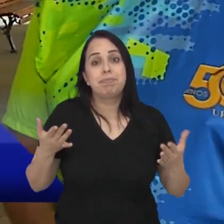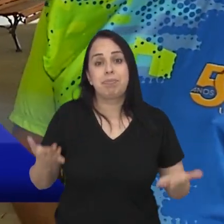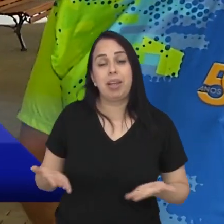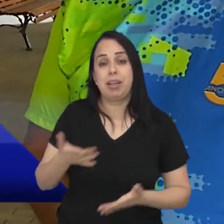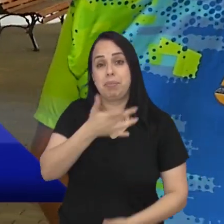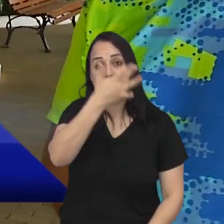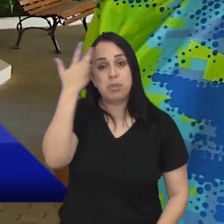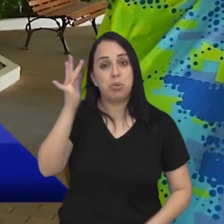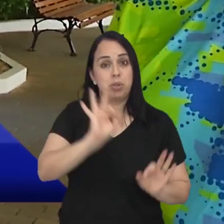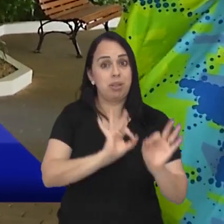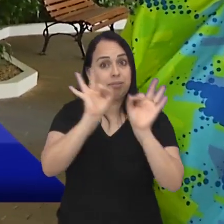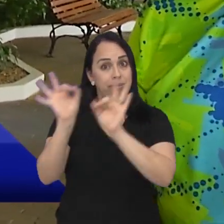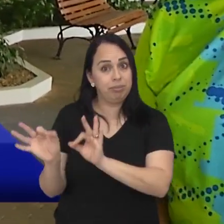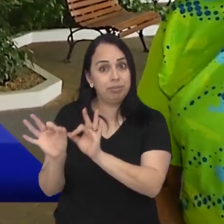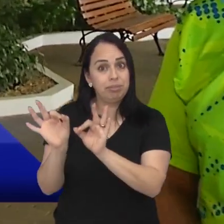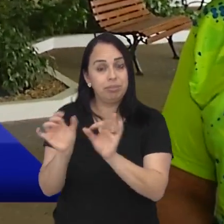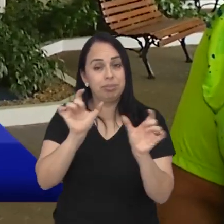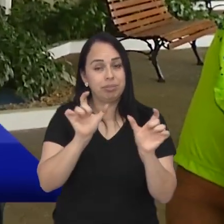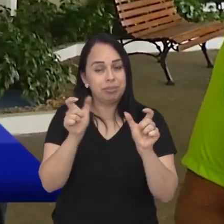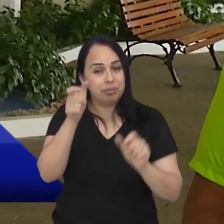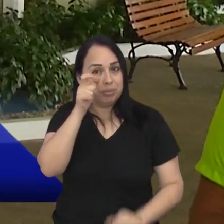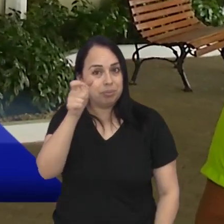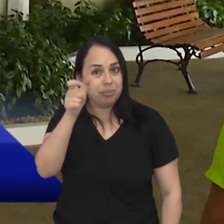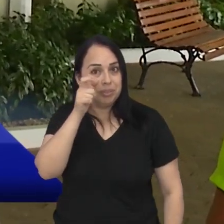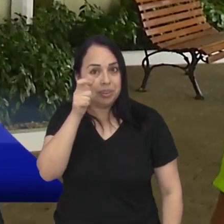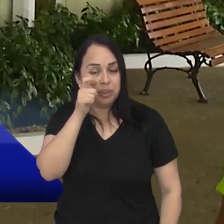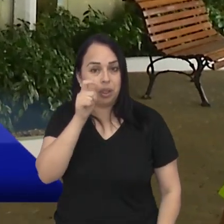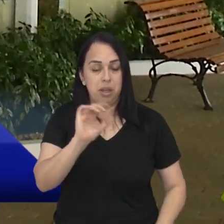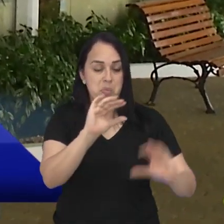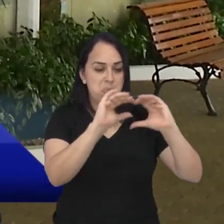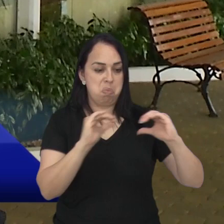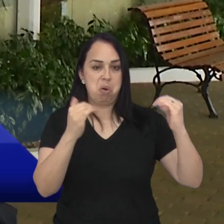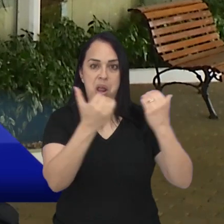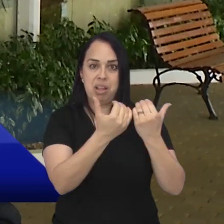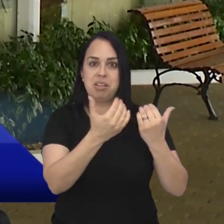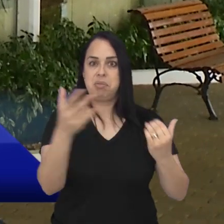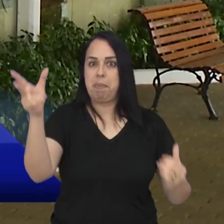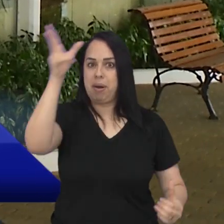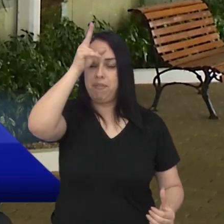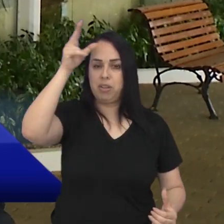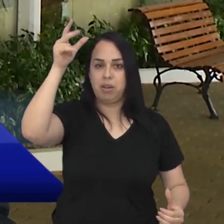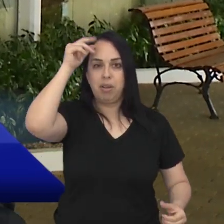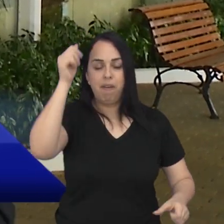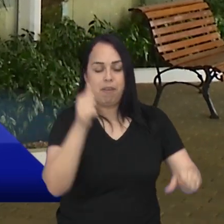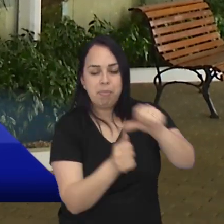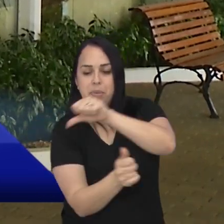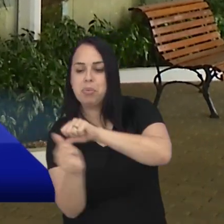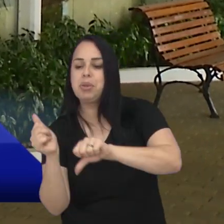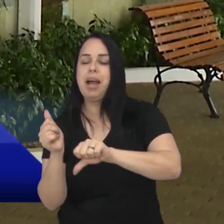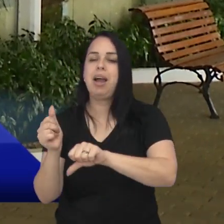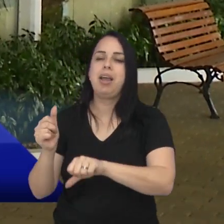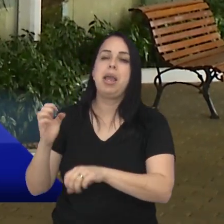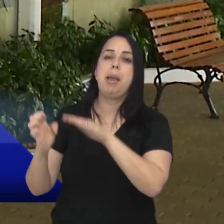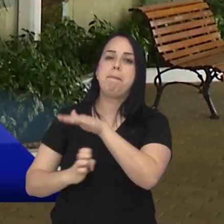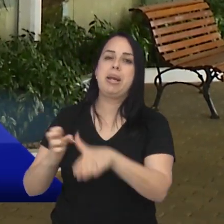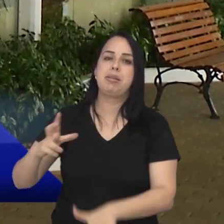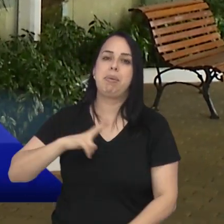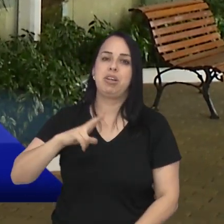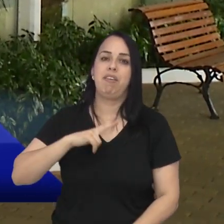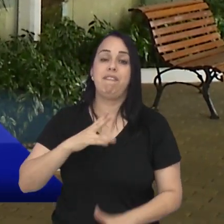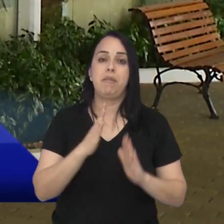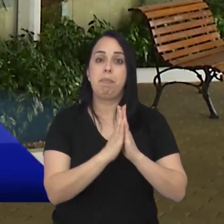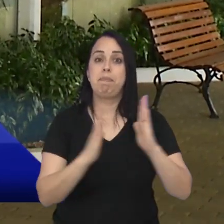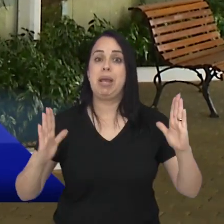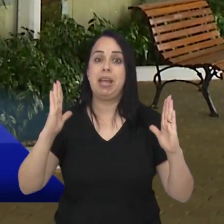Então, para o pessoal que está acompanhando, o estádio vai ser administrado pelos próximos 25 anos